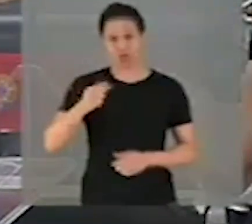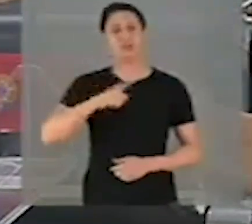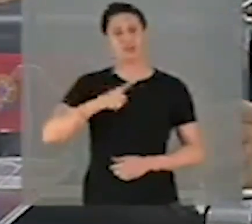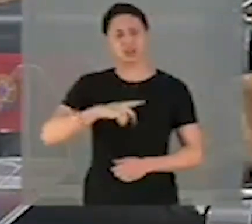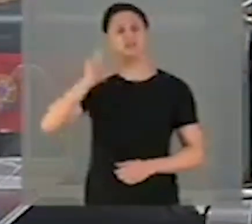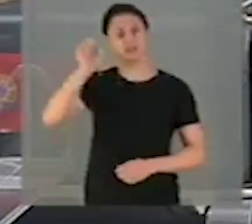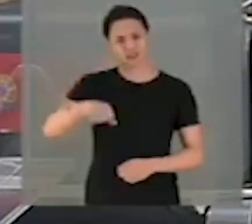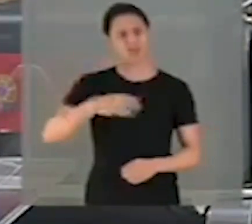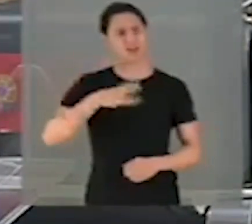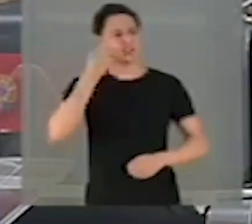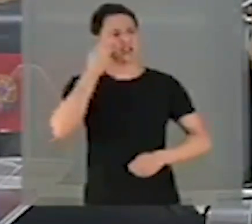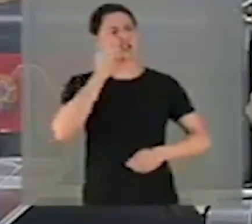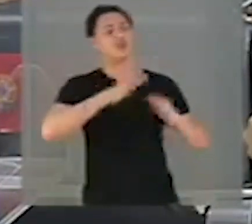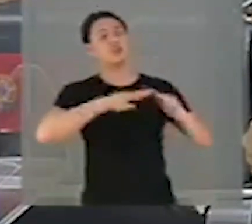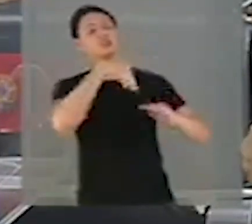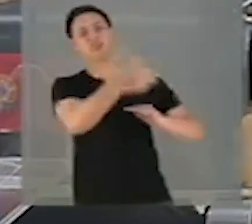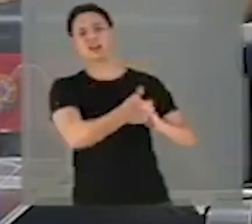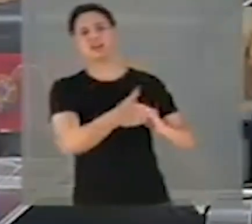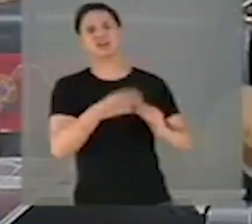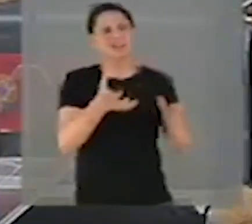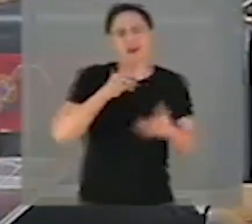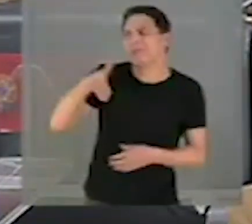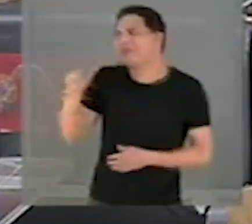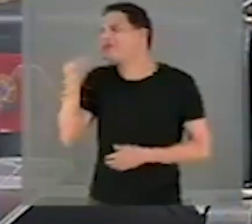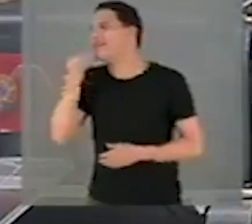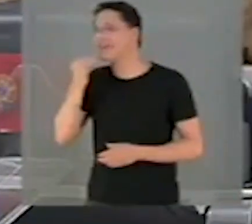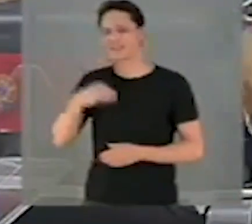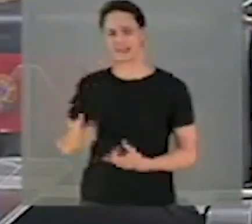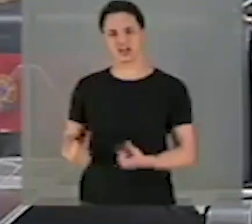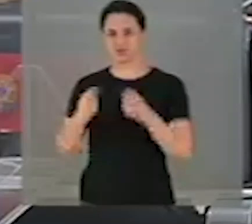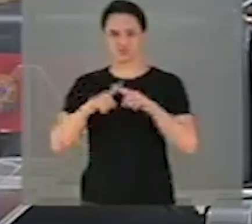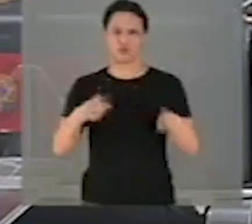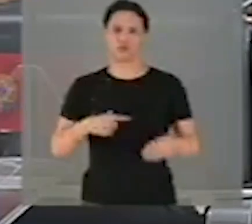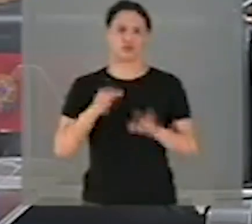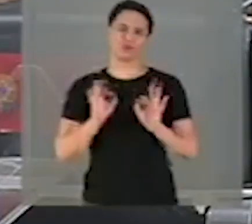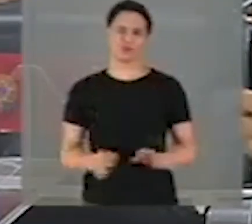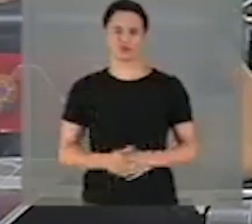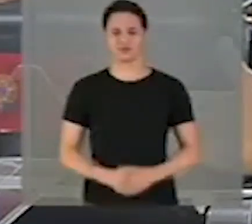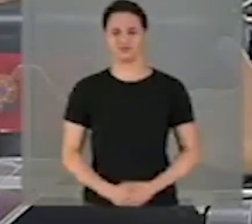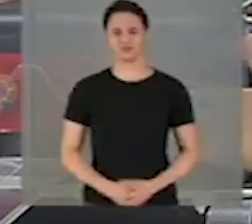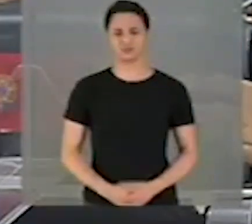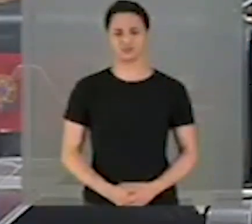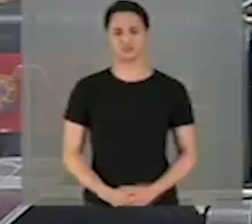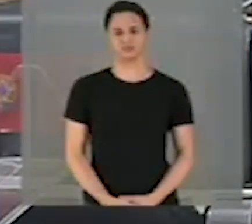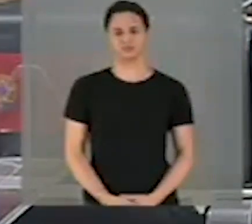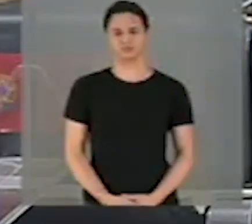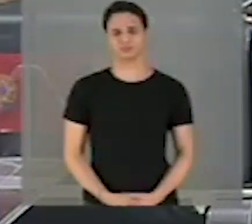externas de aproveitar o momento para ganhar dinheiro, mas não prosperaram. O que isso